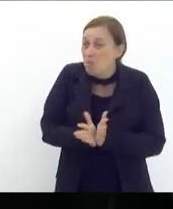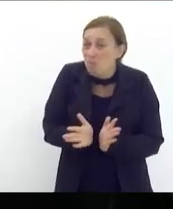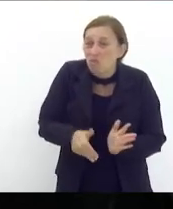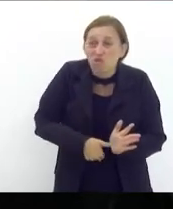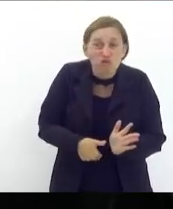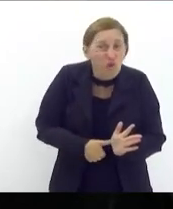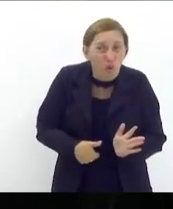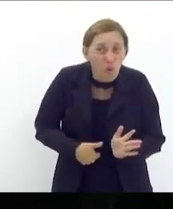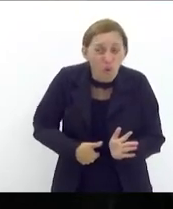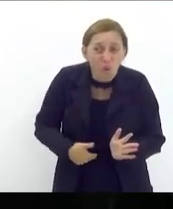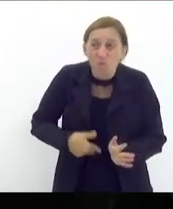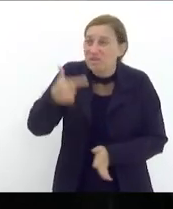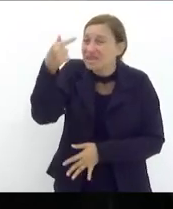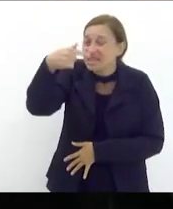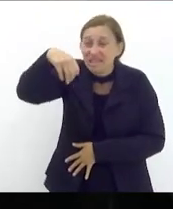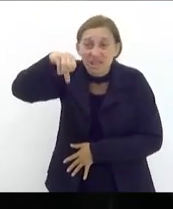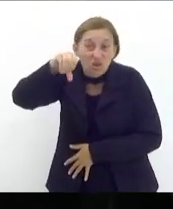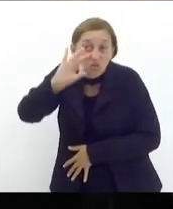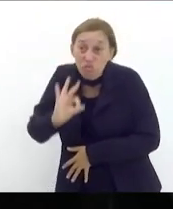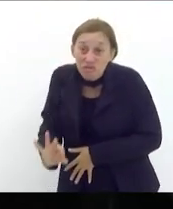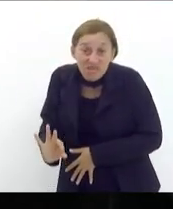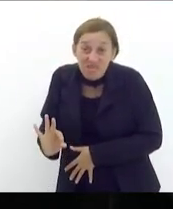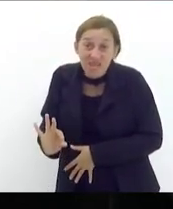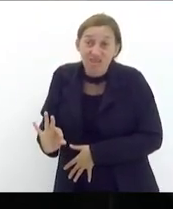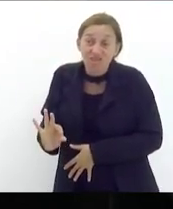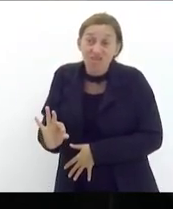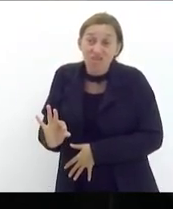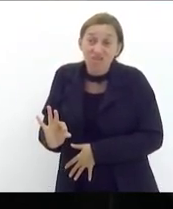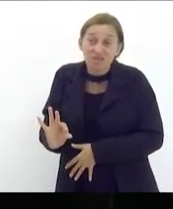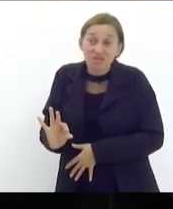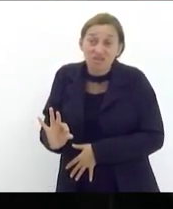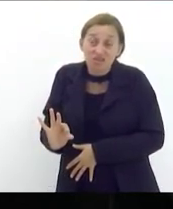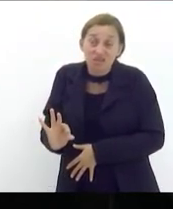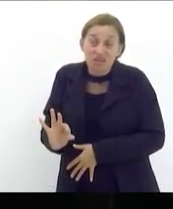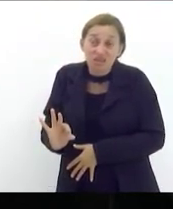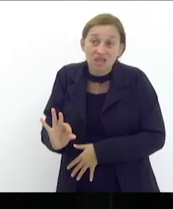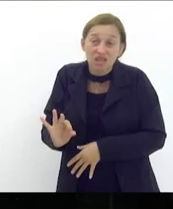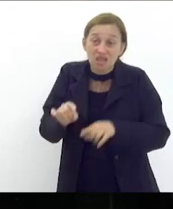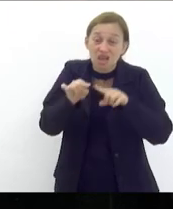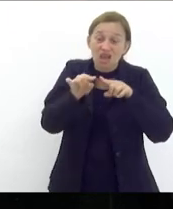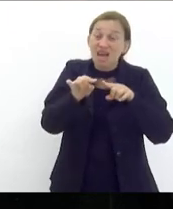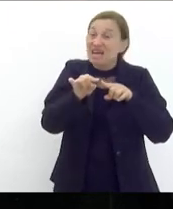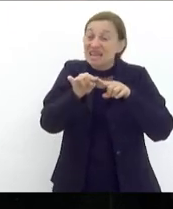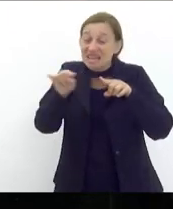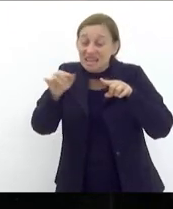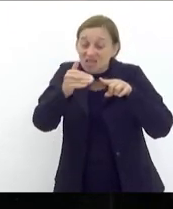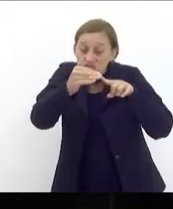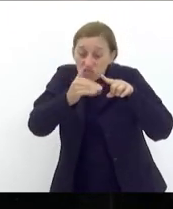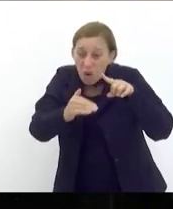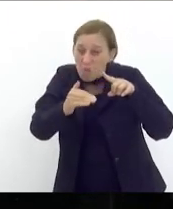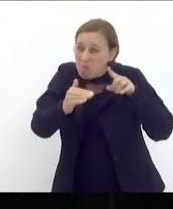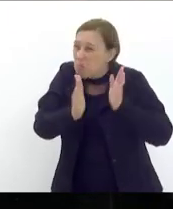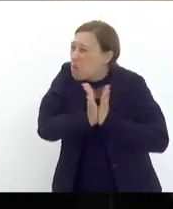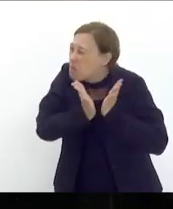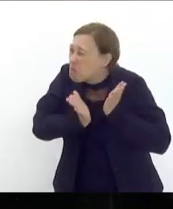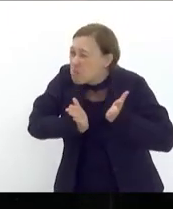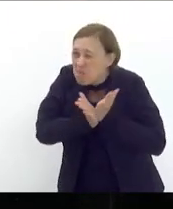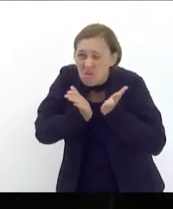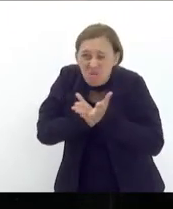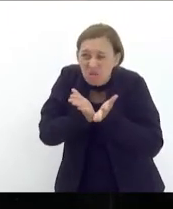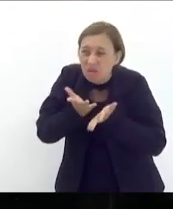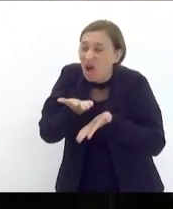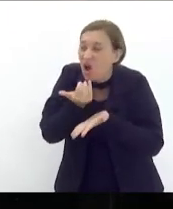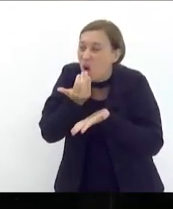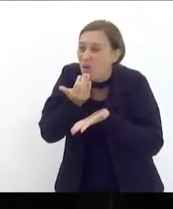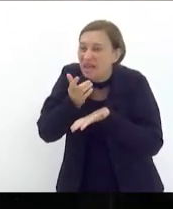79% da população vive na linha de extrema pobreza como é que